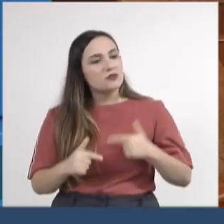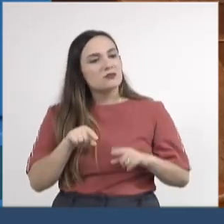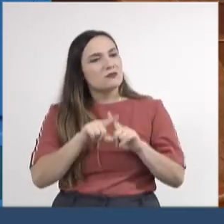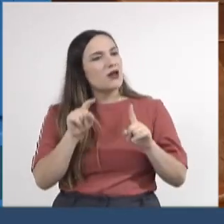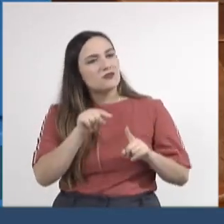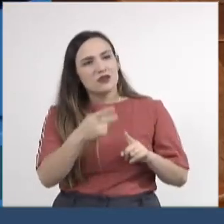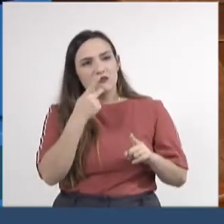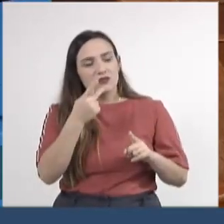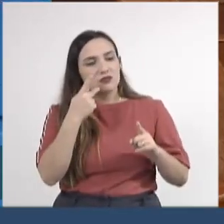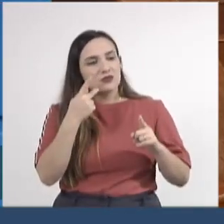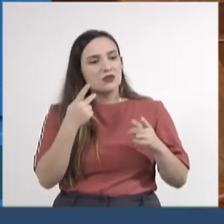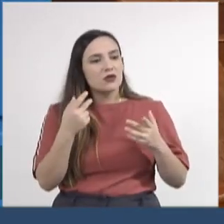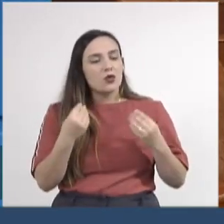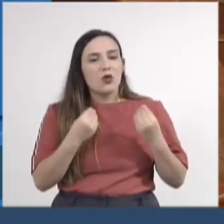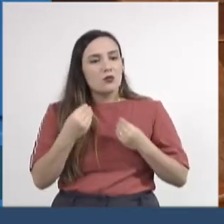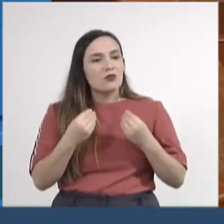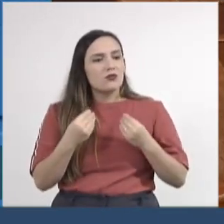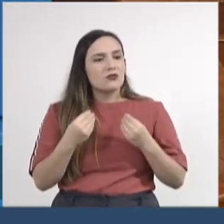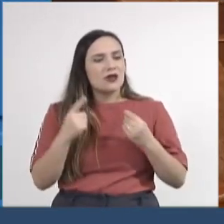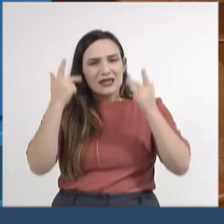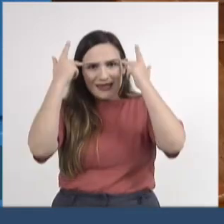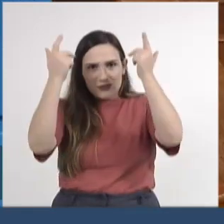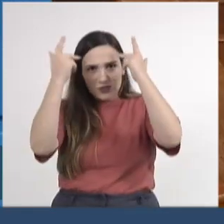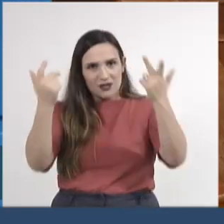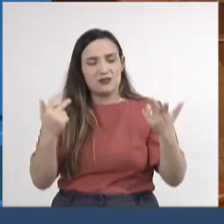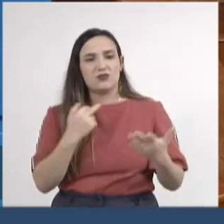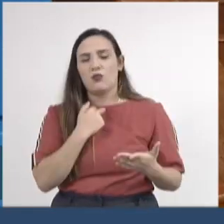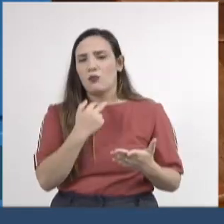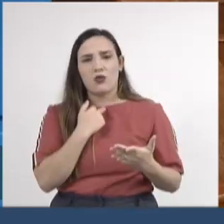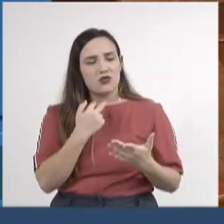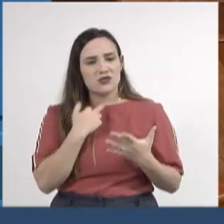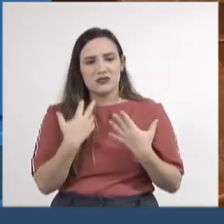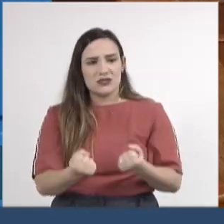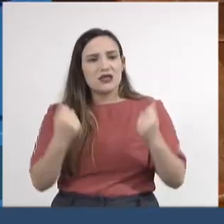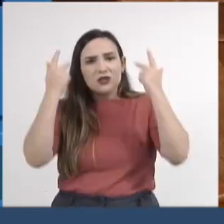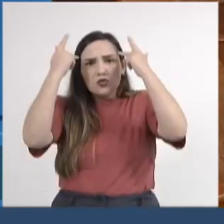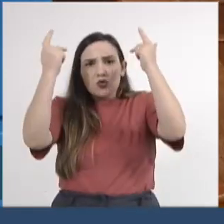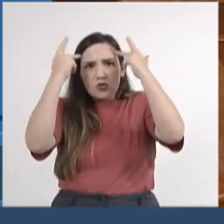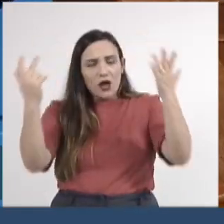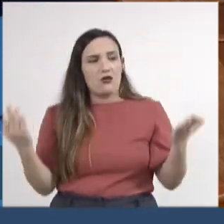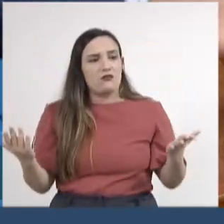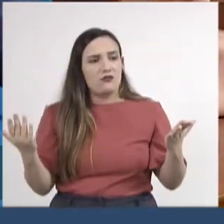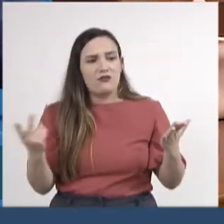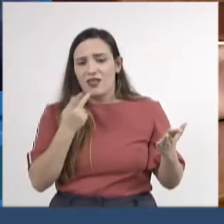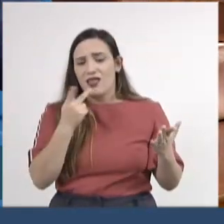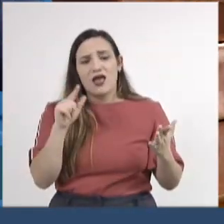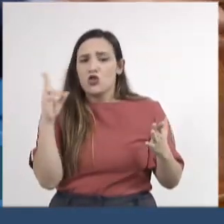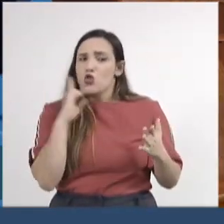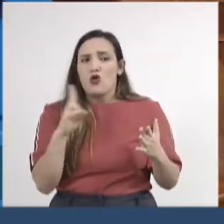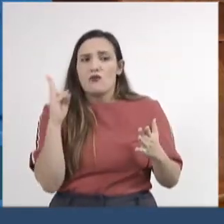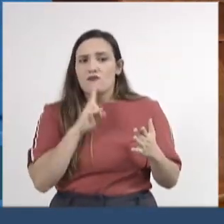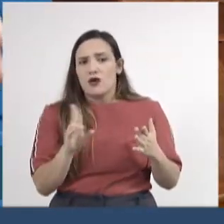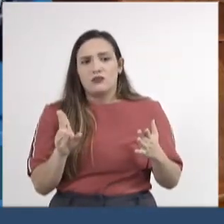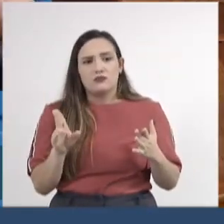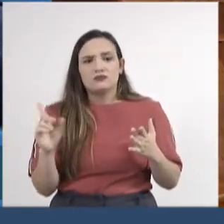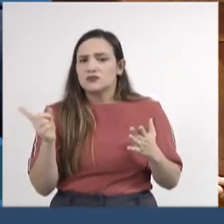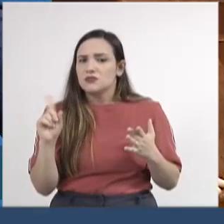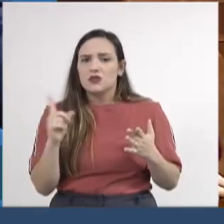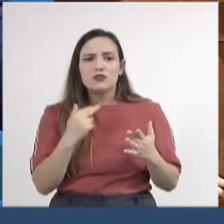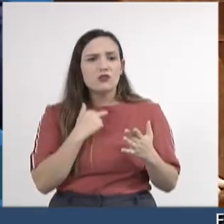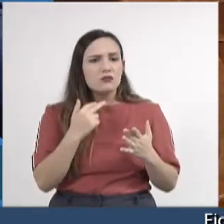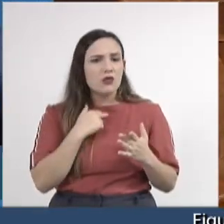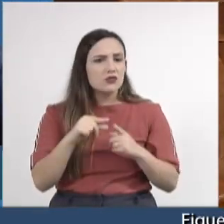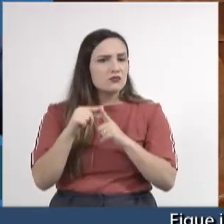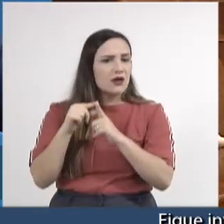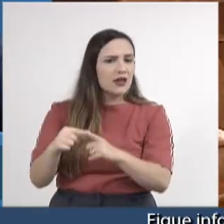naturalização. Nós não podemos deixar acontecer isso, das pessoas acharem que é natural tratar mal alguém